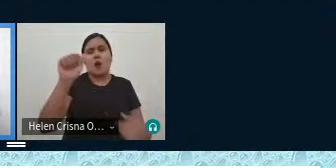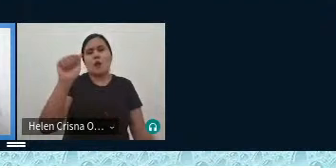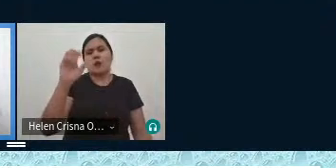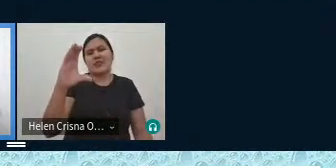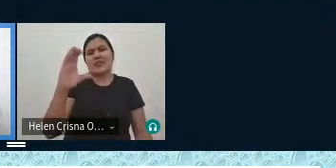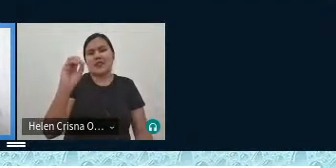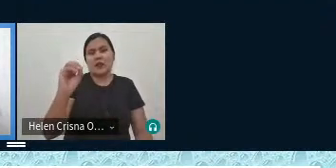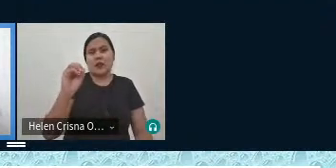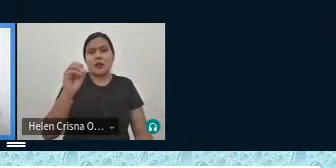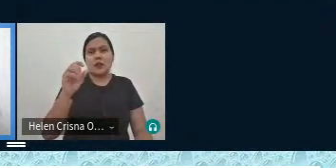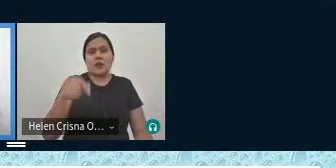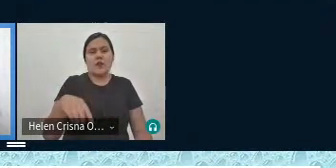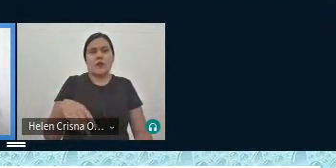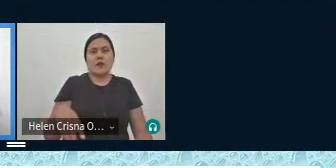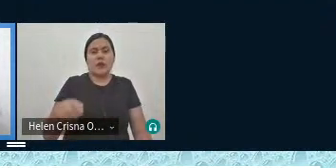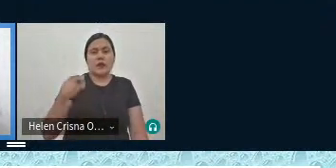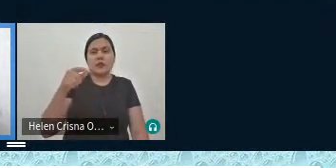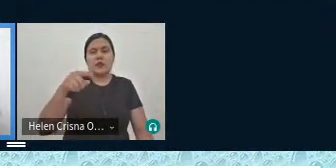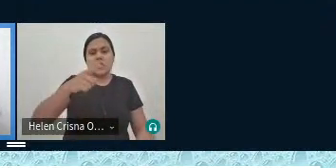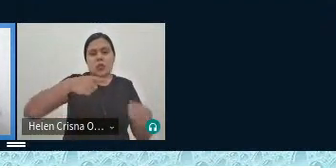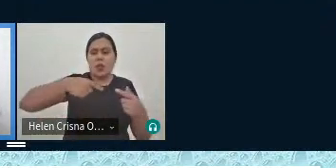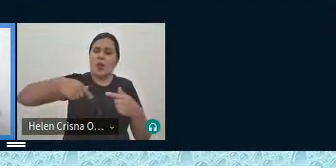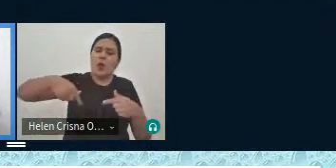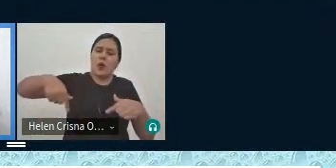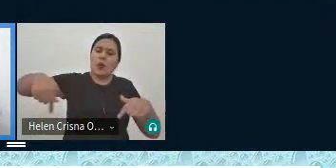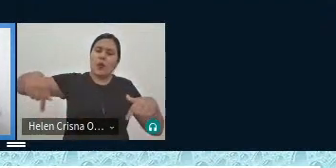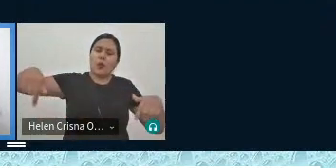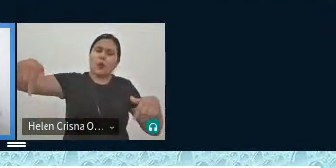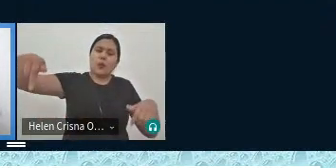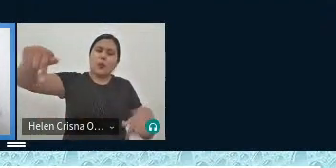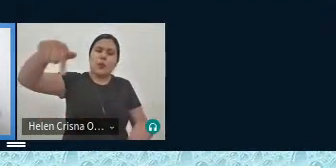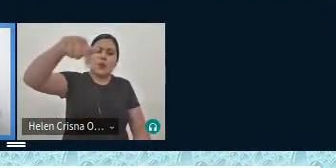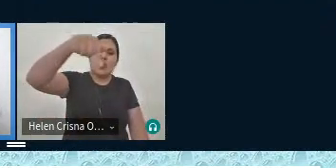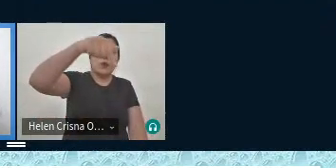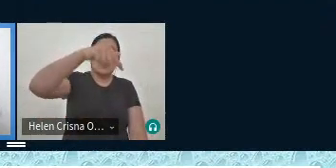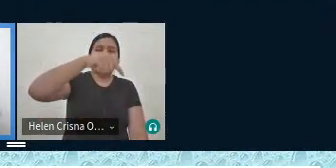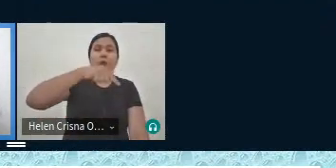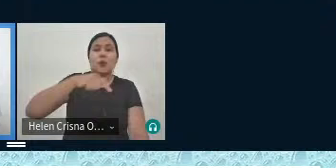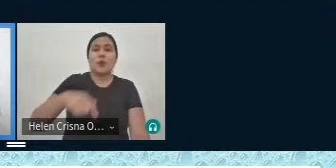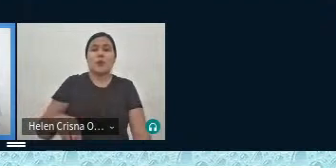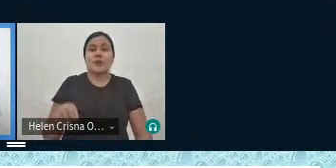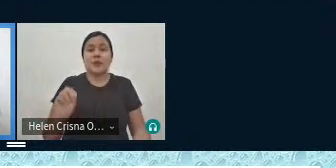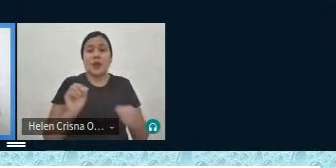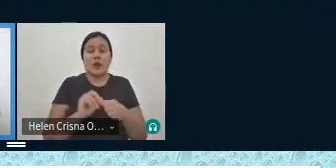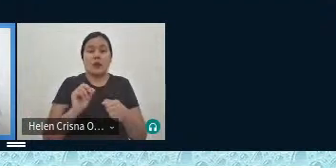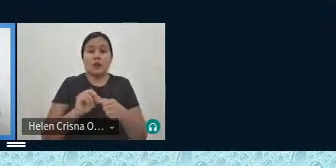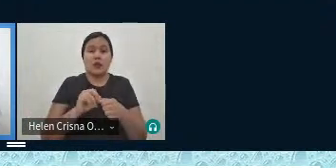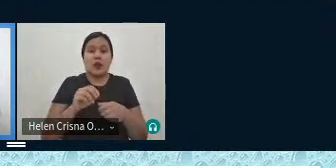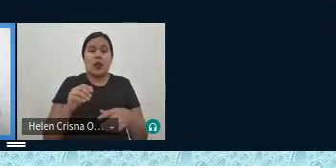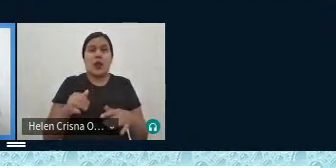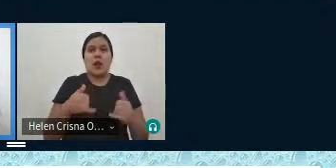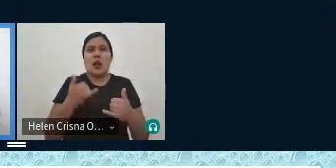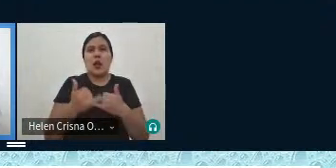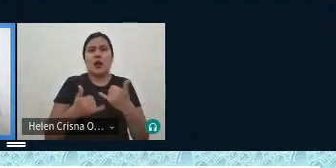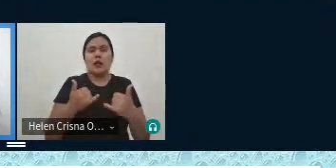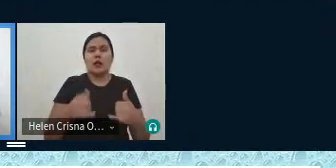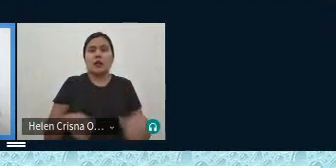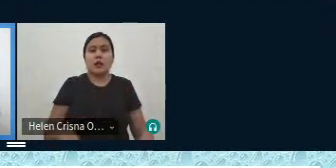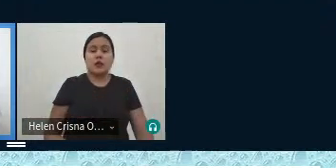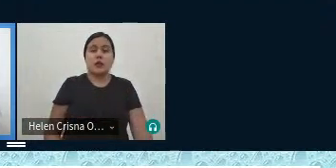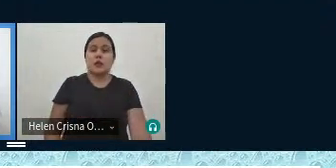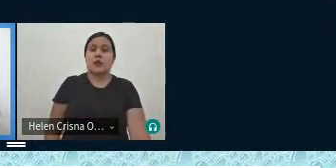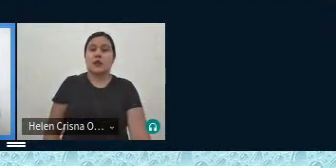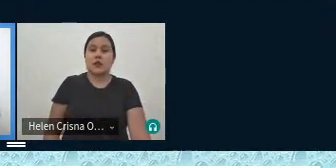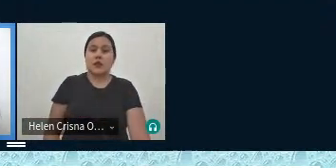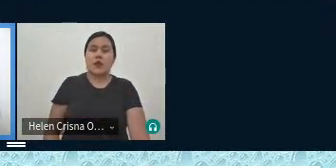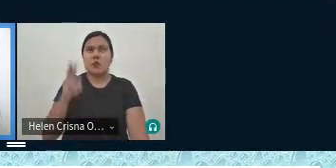em volta dessas dessas pessoas que estão no círculo ela vai fazer aquela brincadeira que no meu tempo se dizia